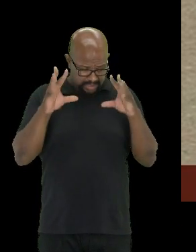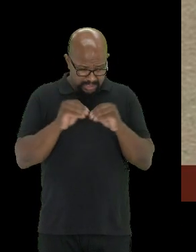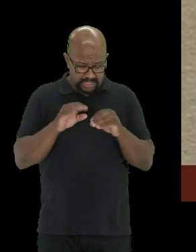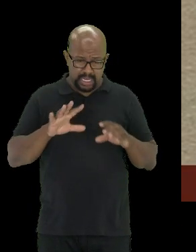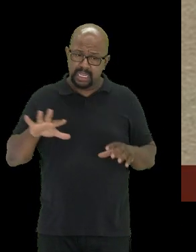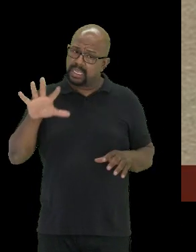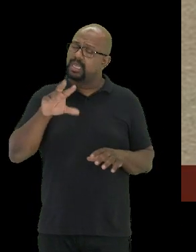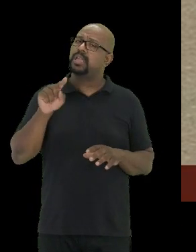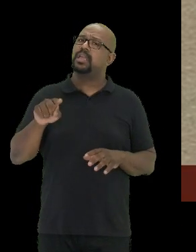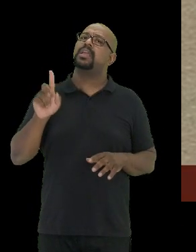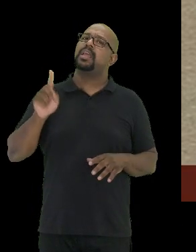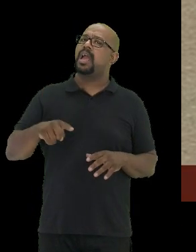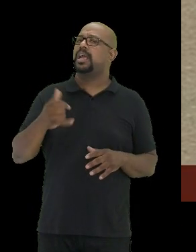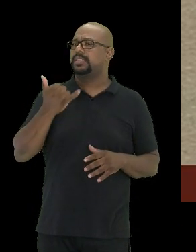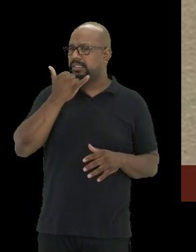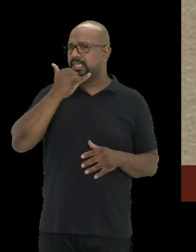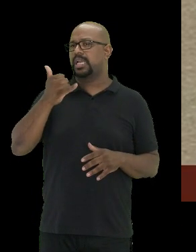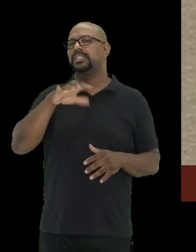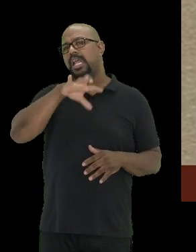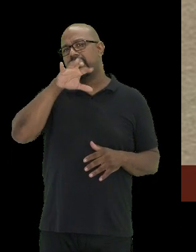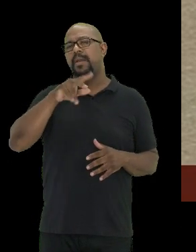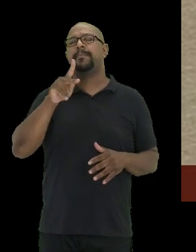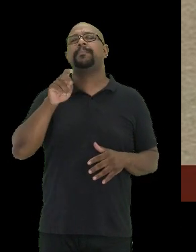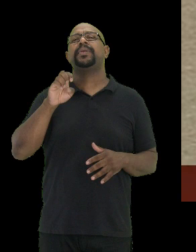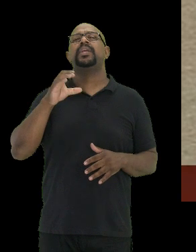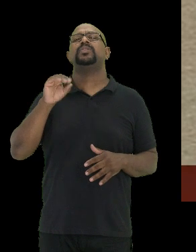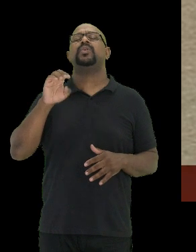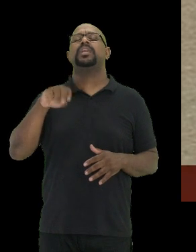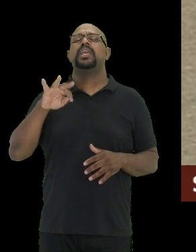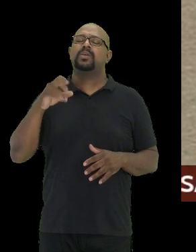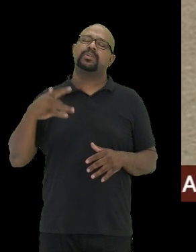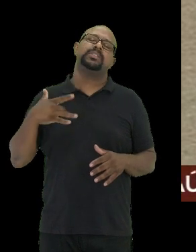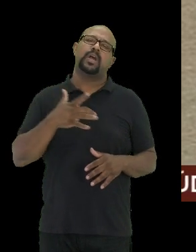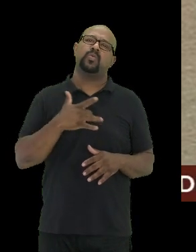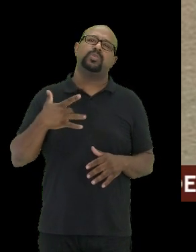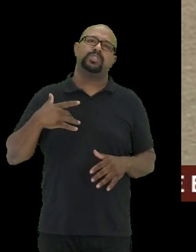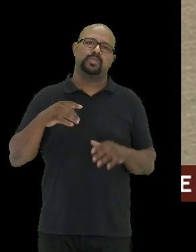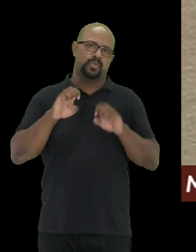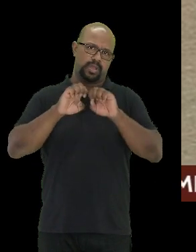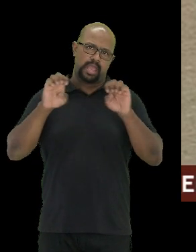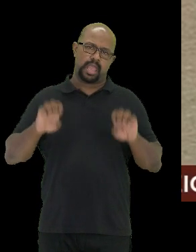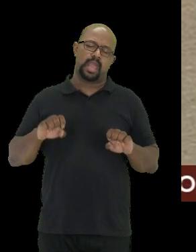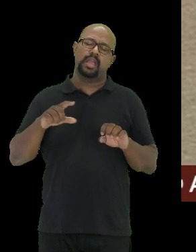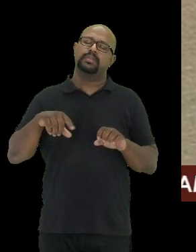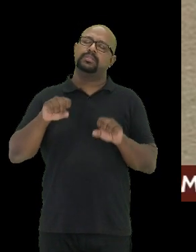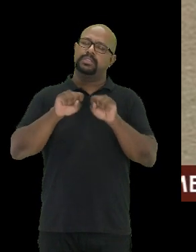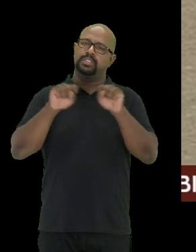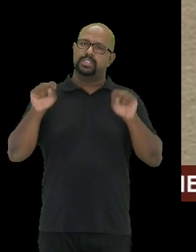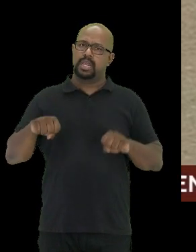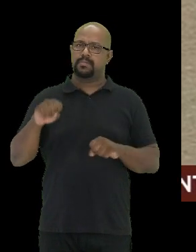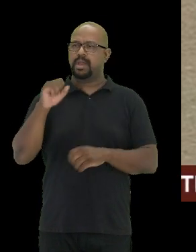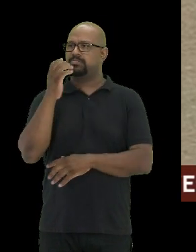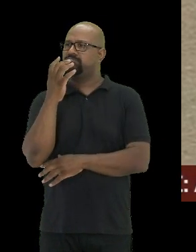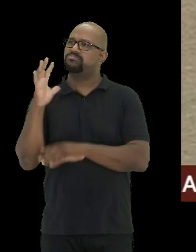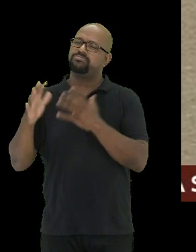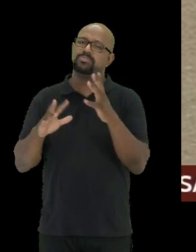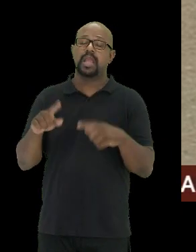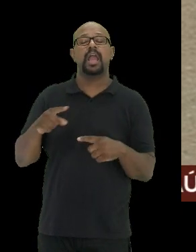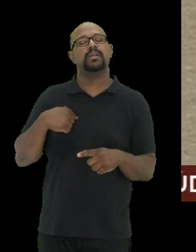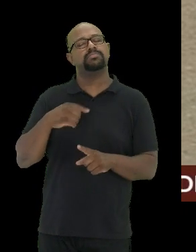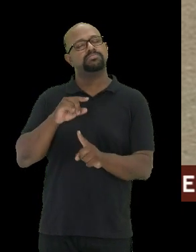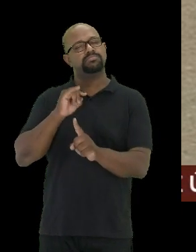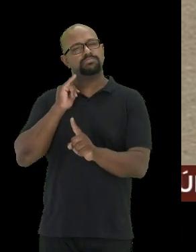questão do acidente que a sua entra tem uma relação direta com a saúde do ecossistema. E é nesse ponto aqui que a gente quer chamar a atenção